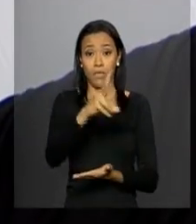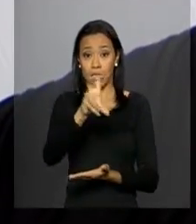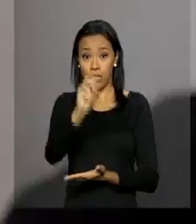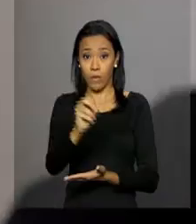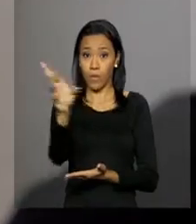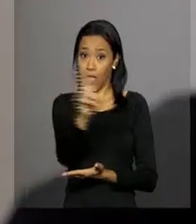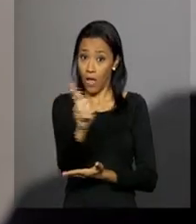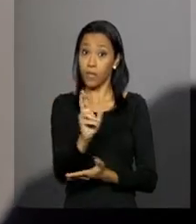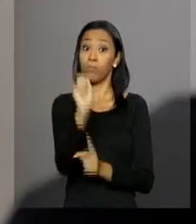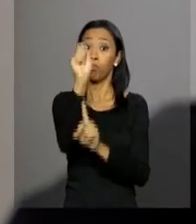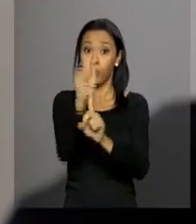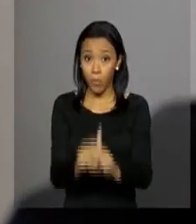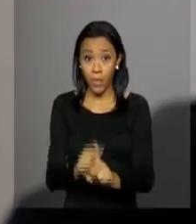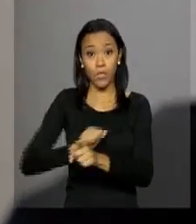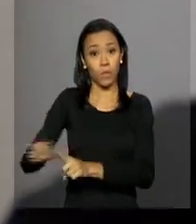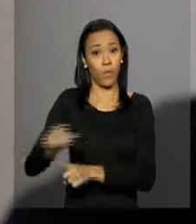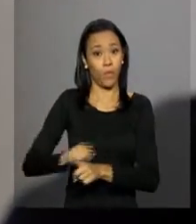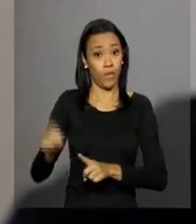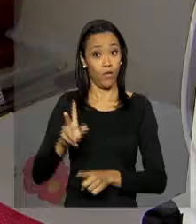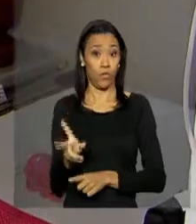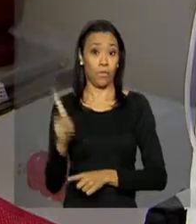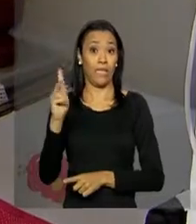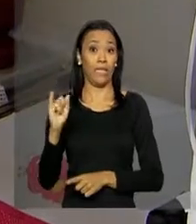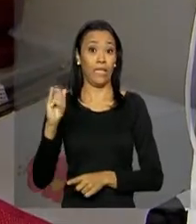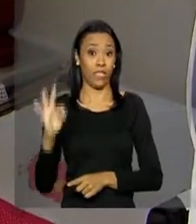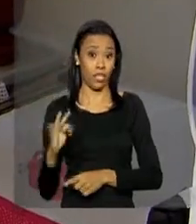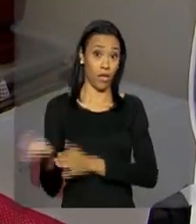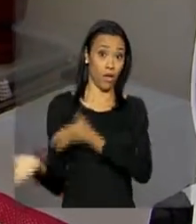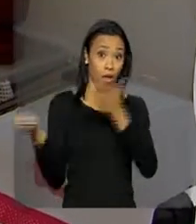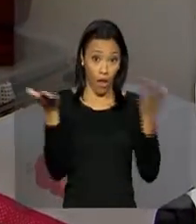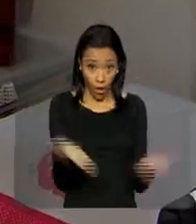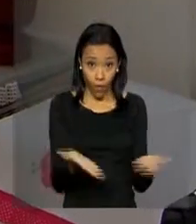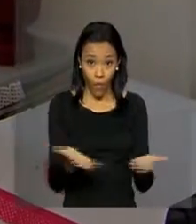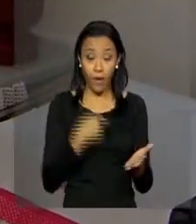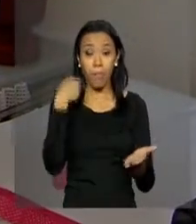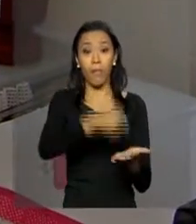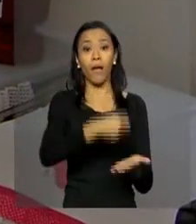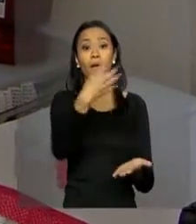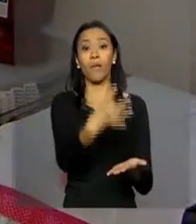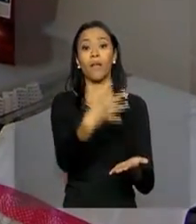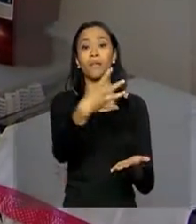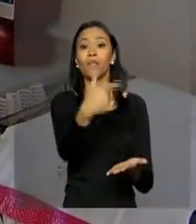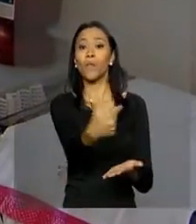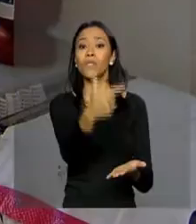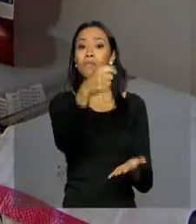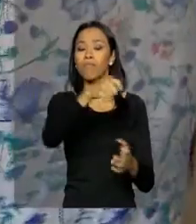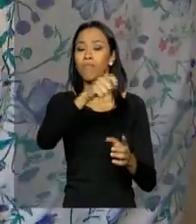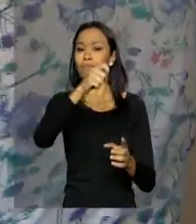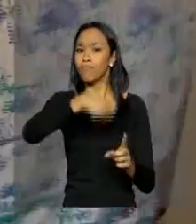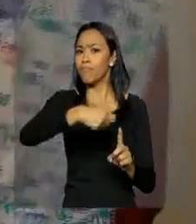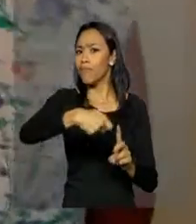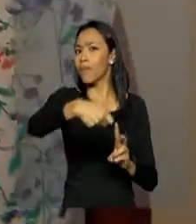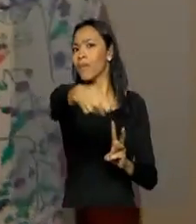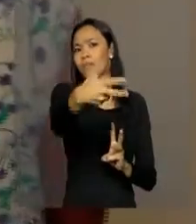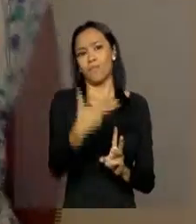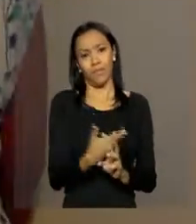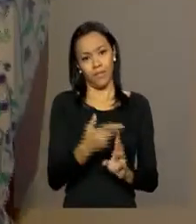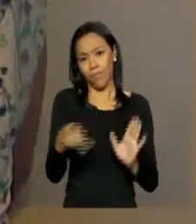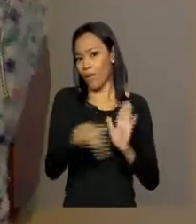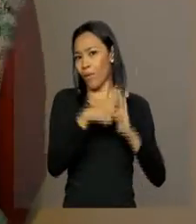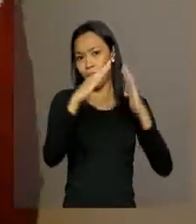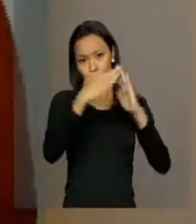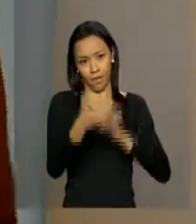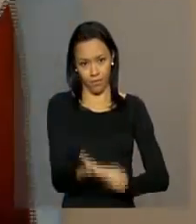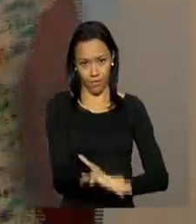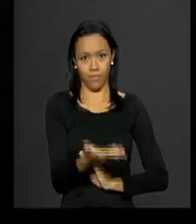,00 por mês no aluguel de uma kitnet. Agora, paga cerca de R$ 42,00 mensais em um imóvel próprio.